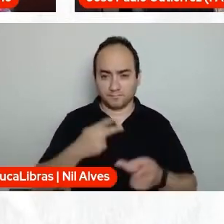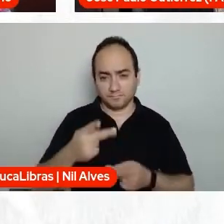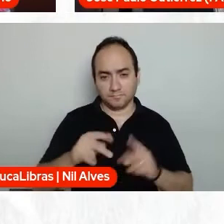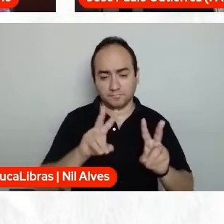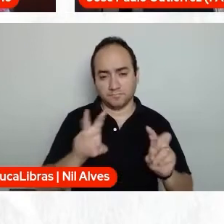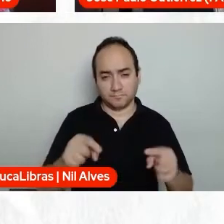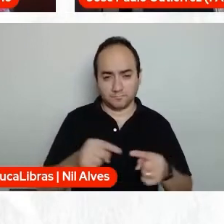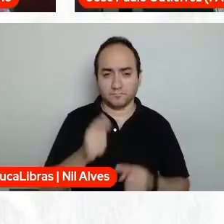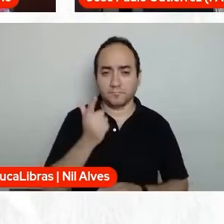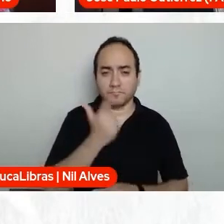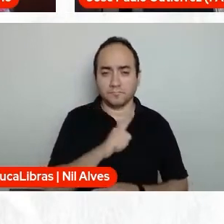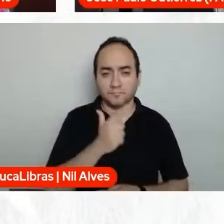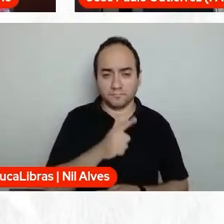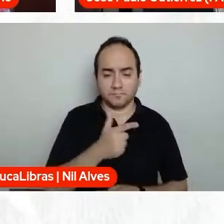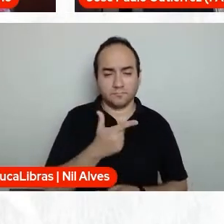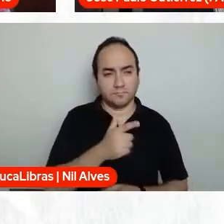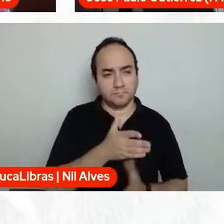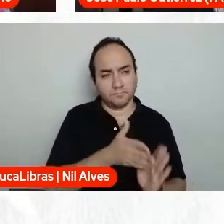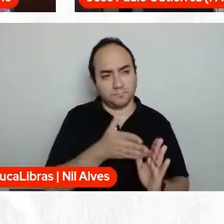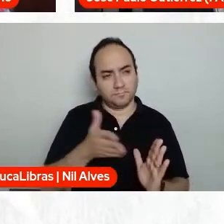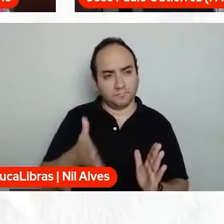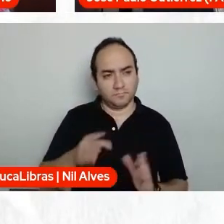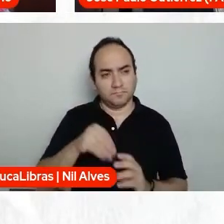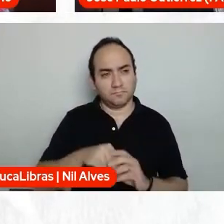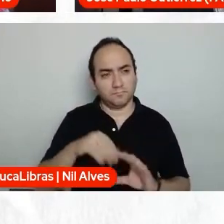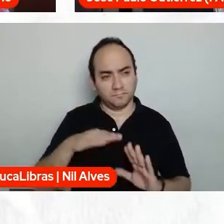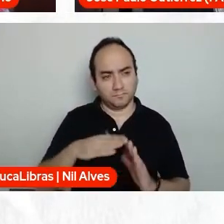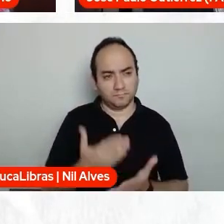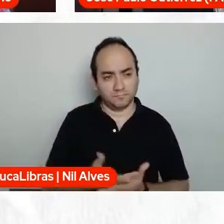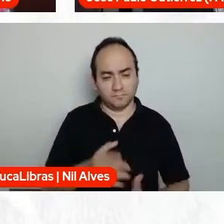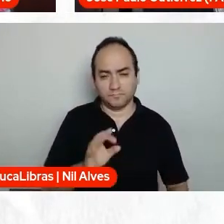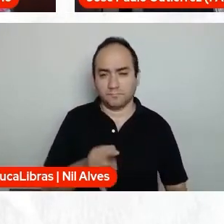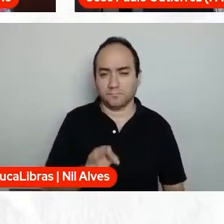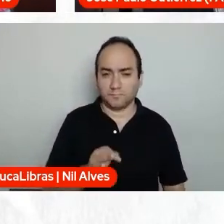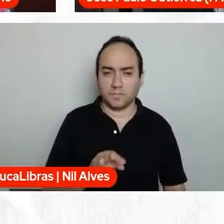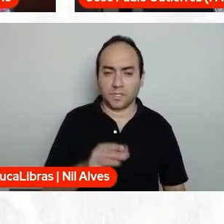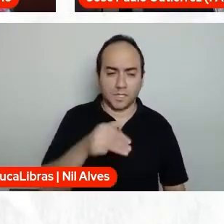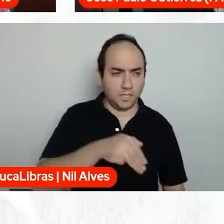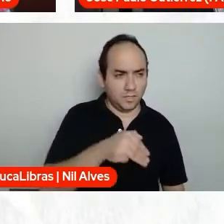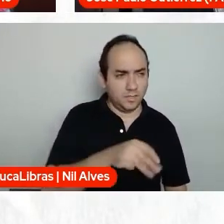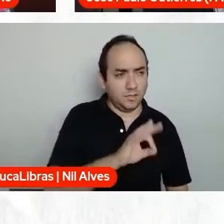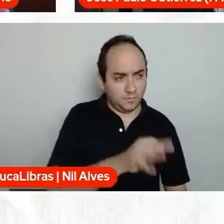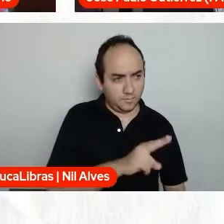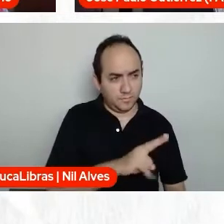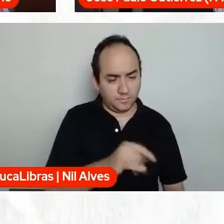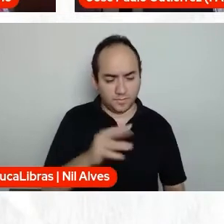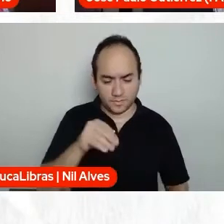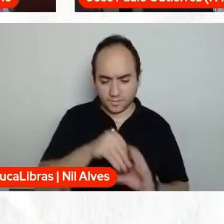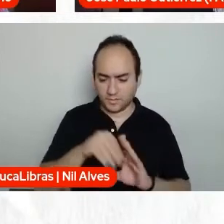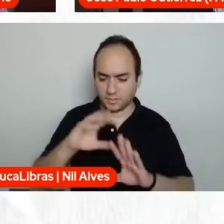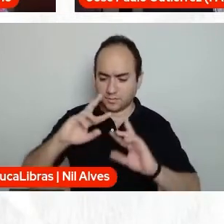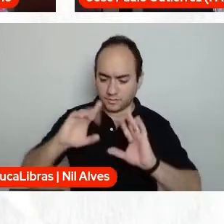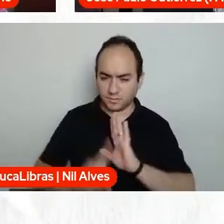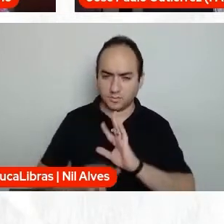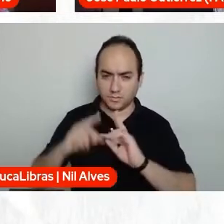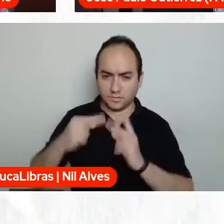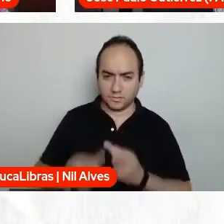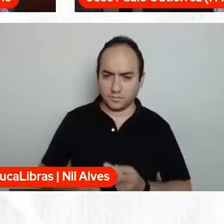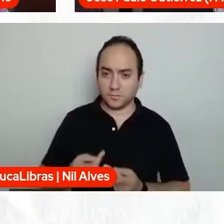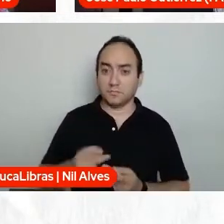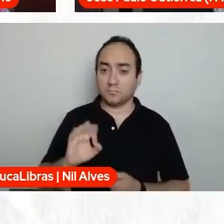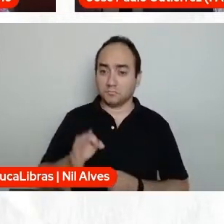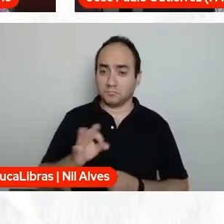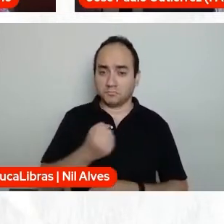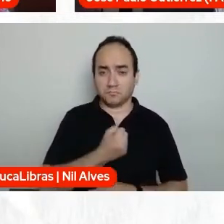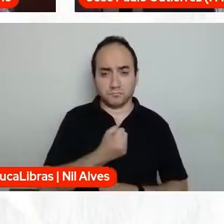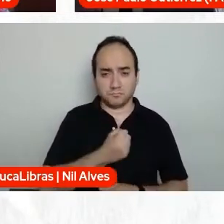conseguido ter um certo êxito aqui na escola, né? Então, assim, ah, dá para fazer matemática e direitos humanos? Dá, claro que dá. com os números, dá para você fazer